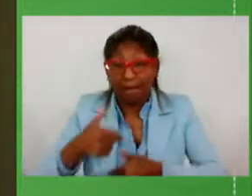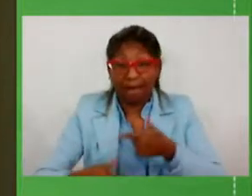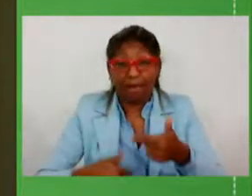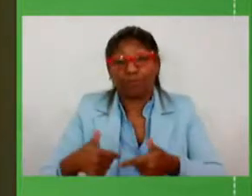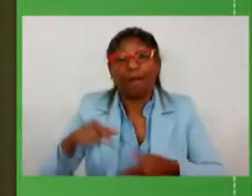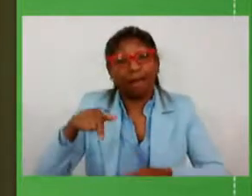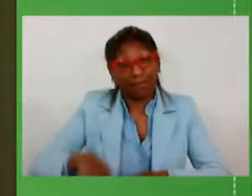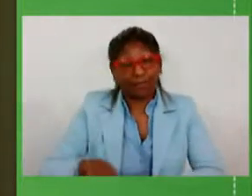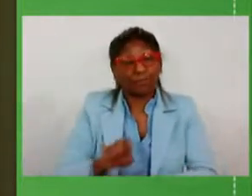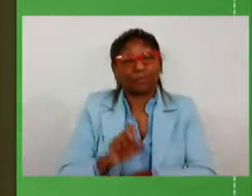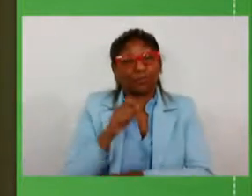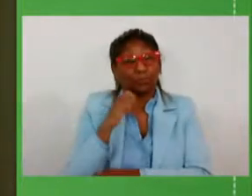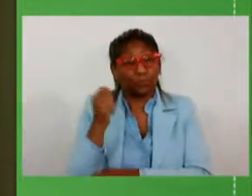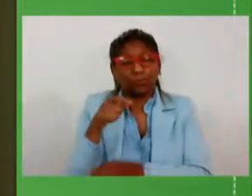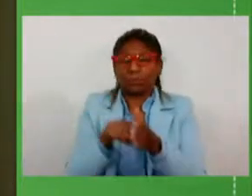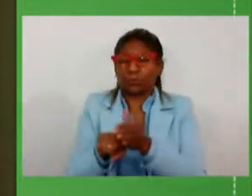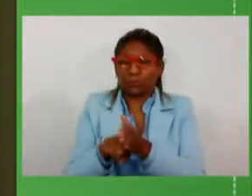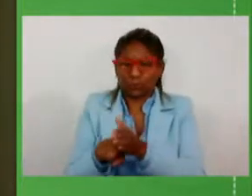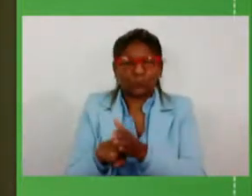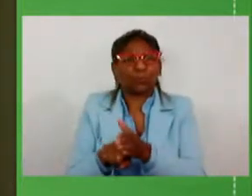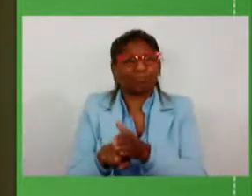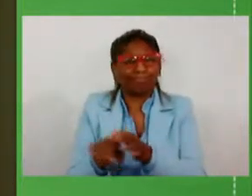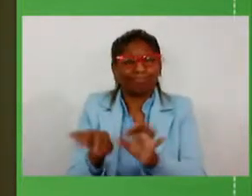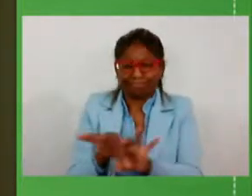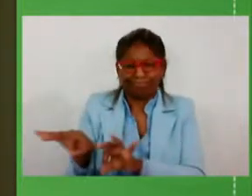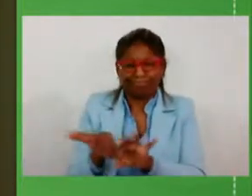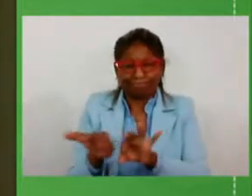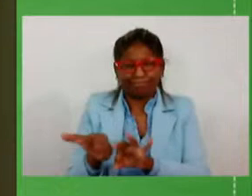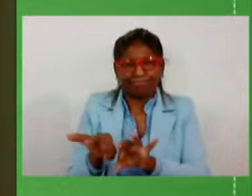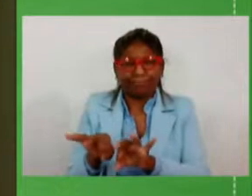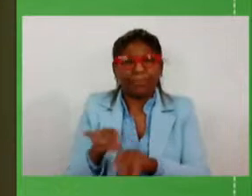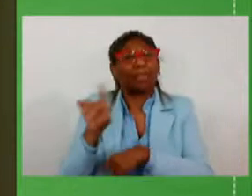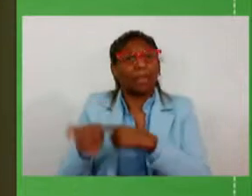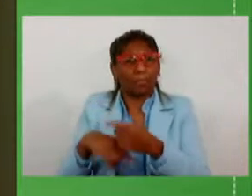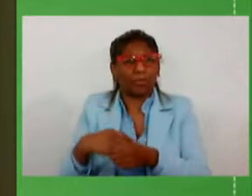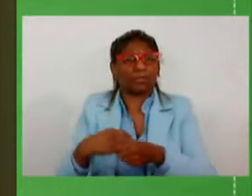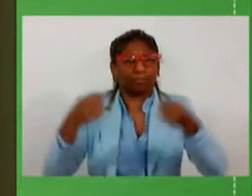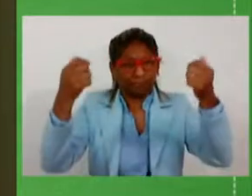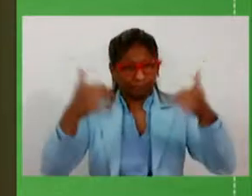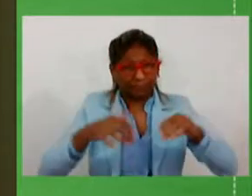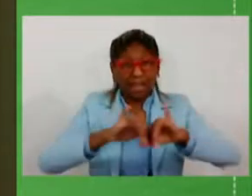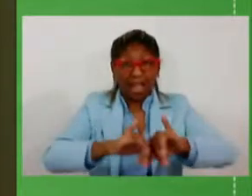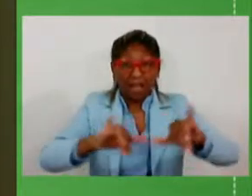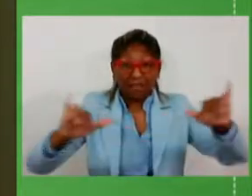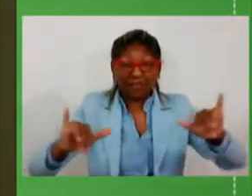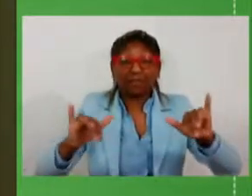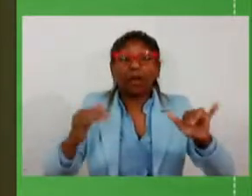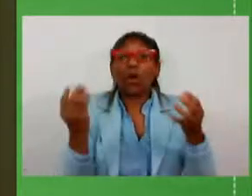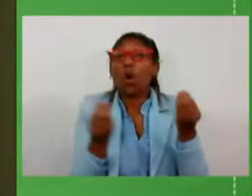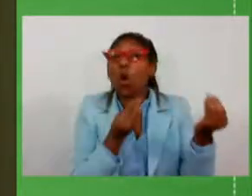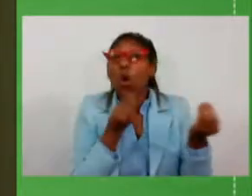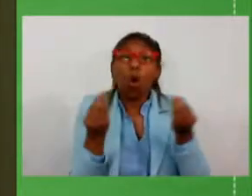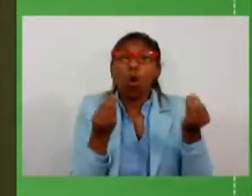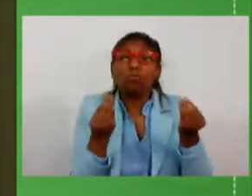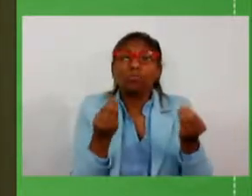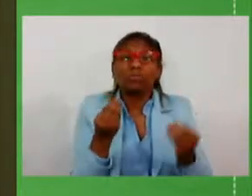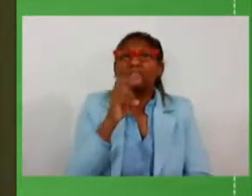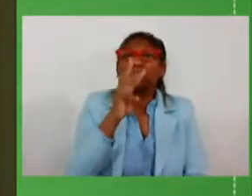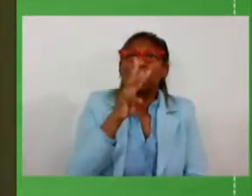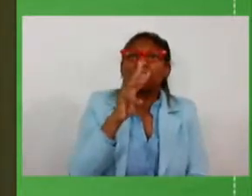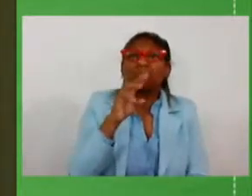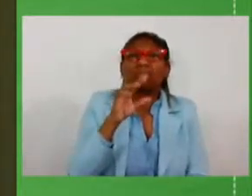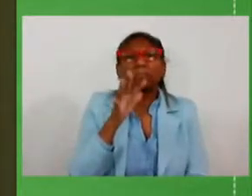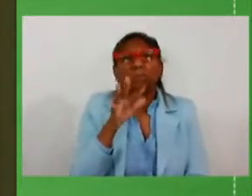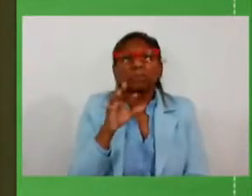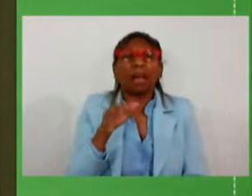o estudo do departamento de economia e estatística eu vou pedir também que seja liberado a imprensa ele projeta de 3 a 5 mil empregos apenas